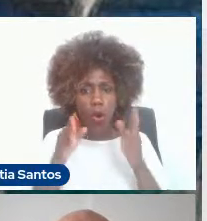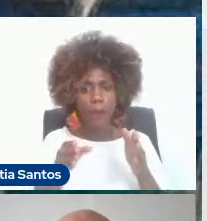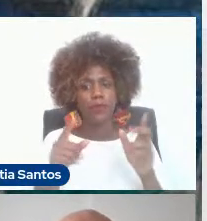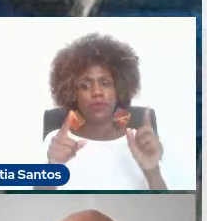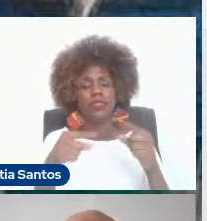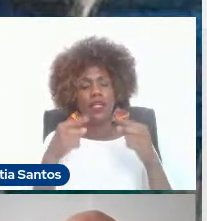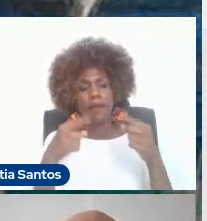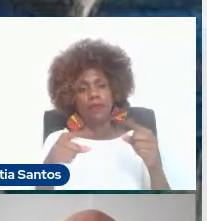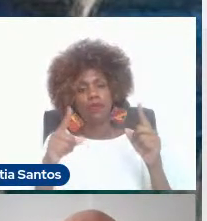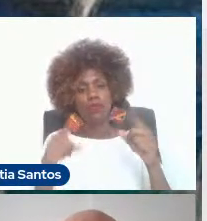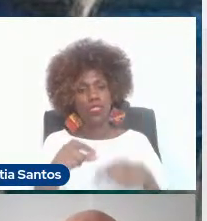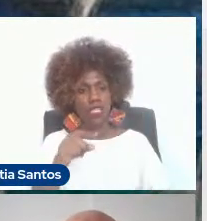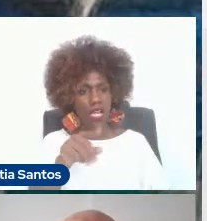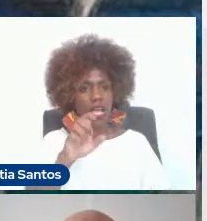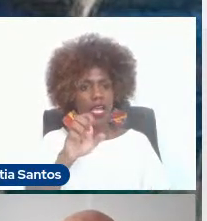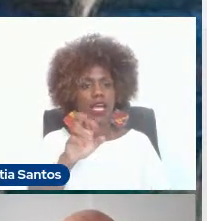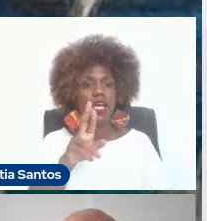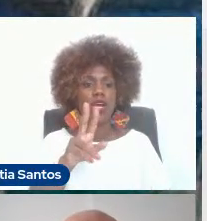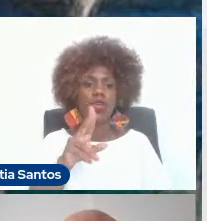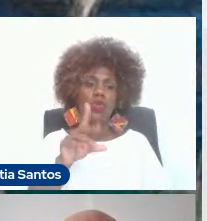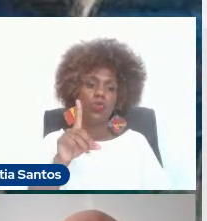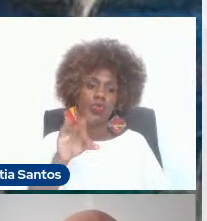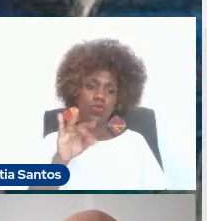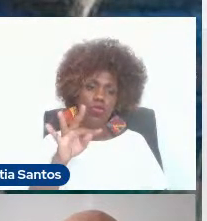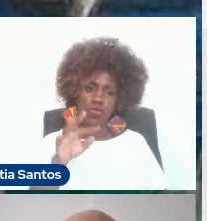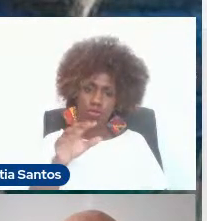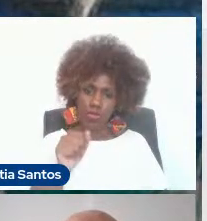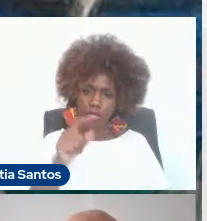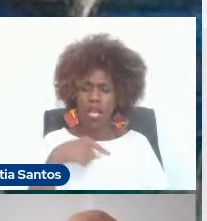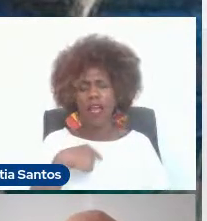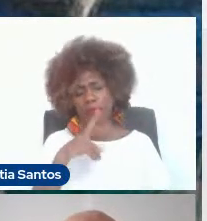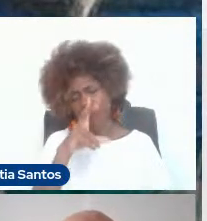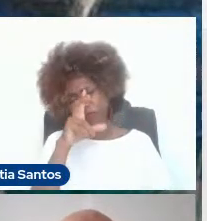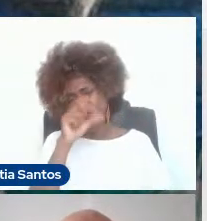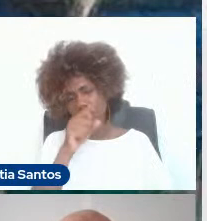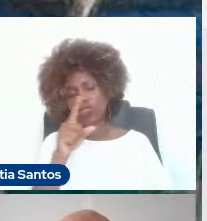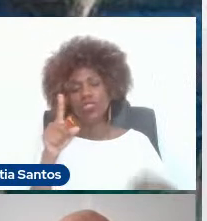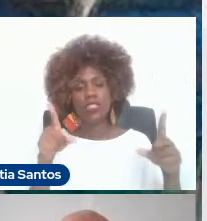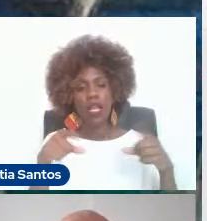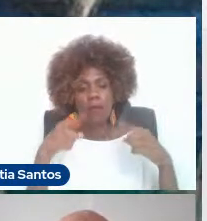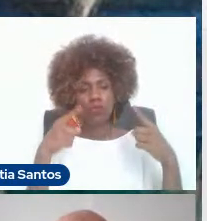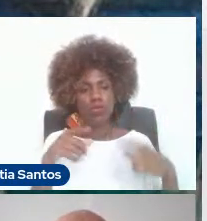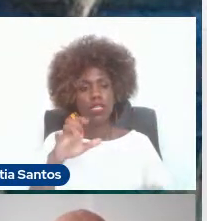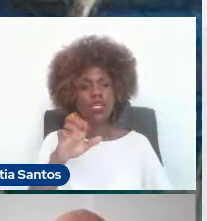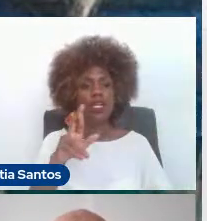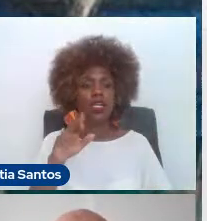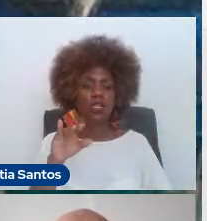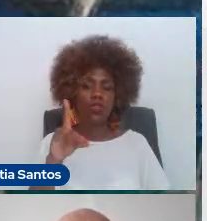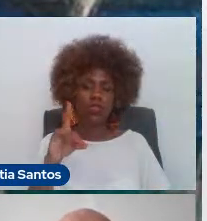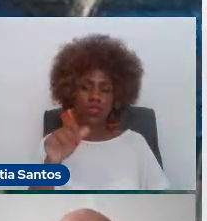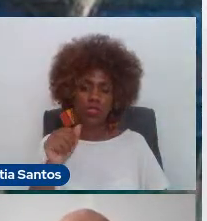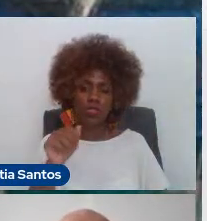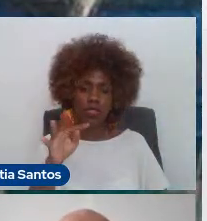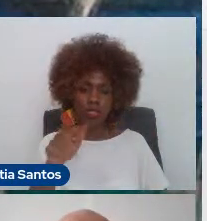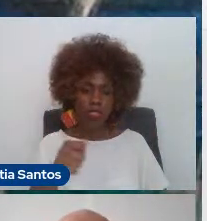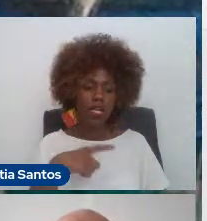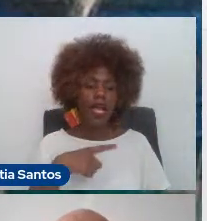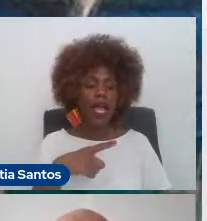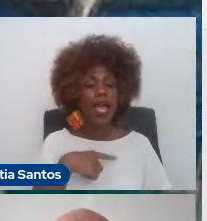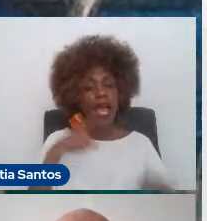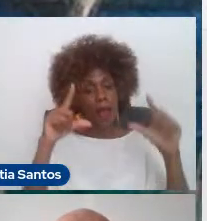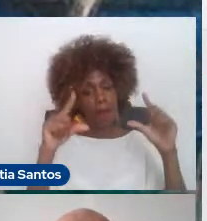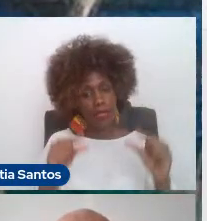chamada erudita, apesar de ser muito forte na música erudita, em outros gêneros populares, a questão do corpo é um pouco amenizada,